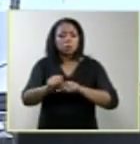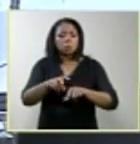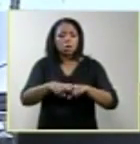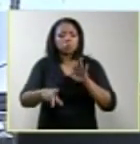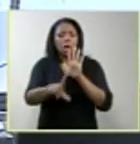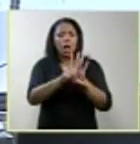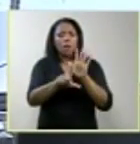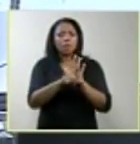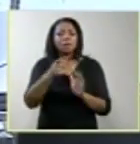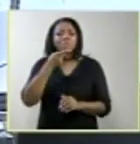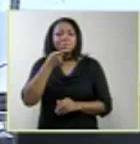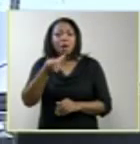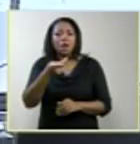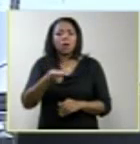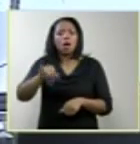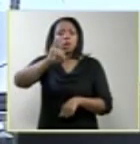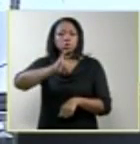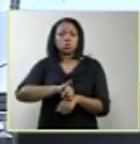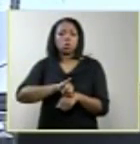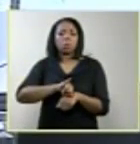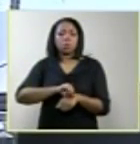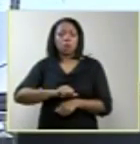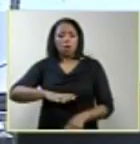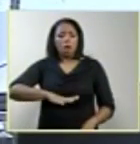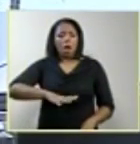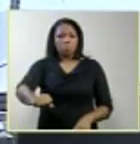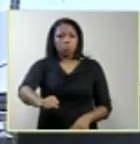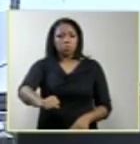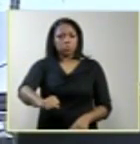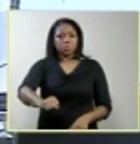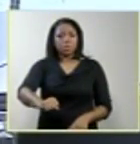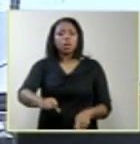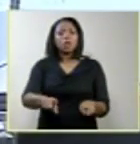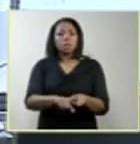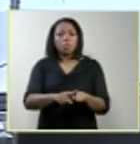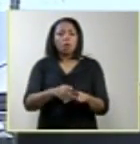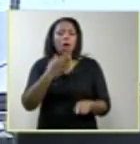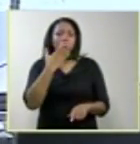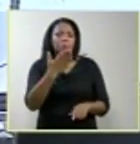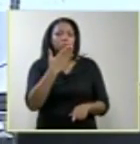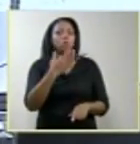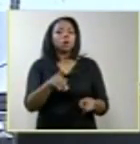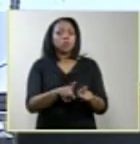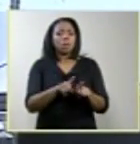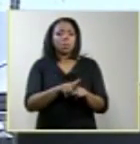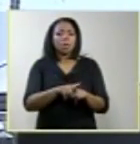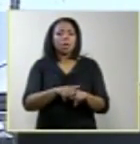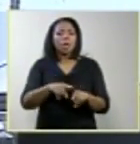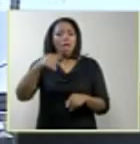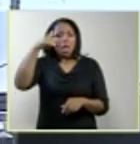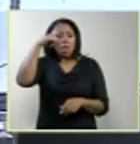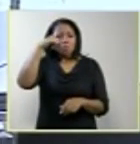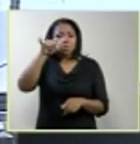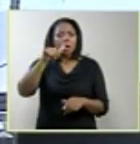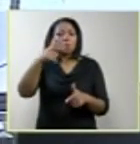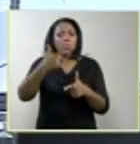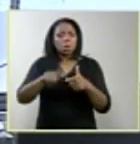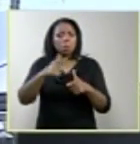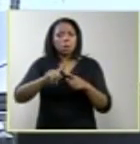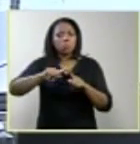aborto, 87,5% são favoráveis a diminuir obstáculos para interromper a gestação no Brasil,